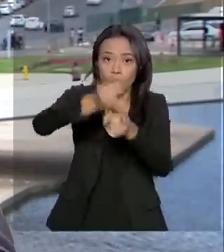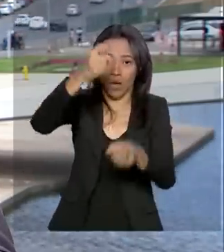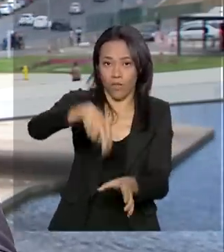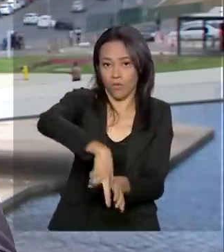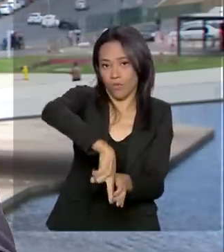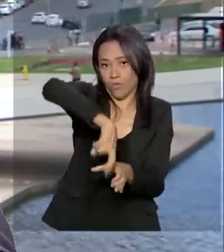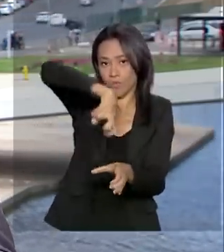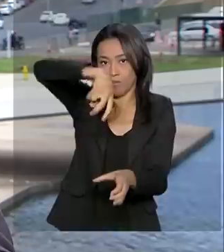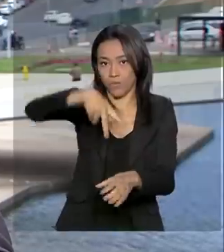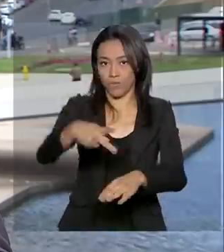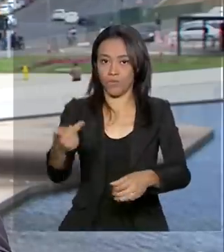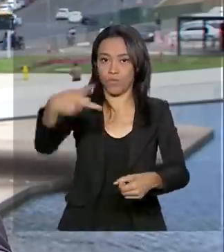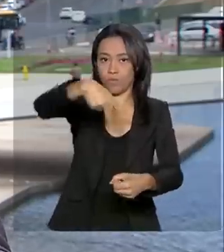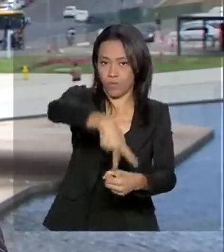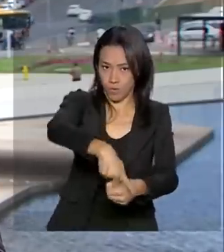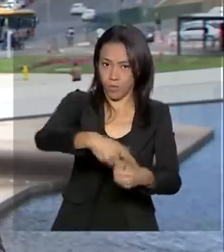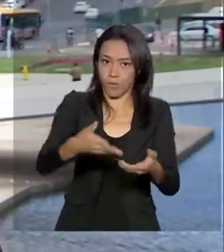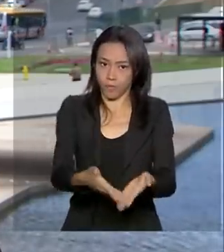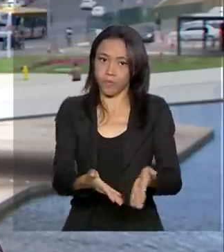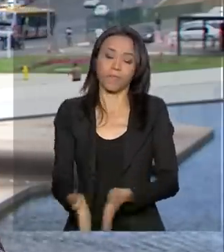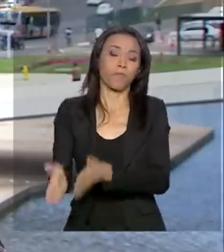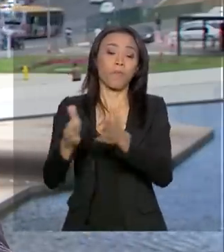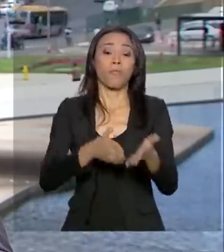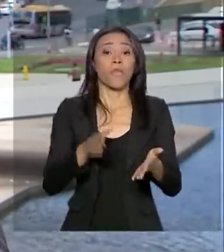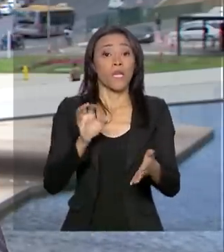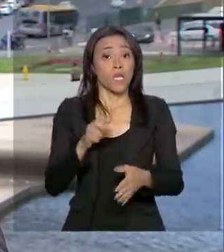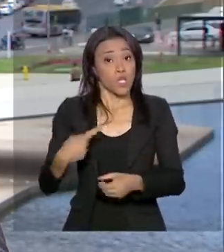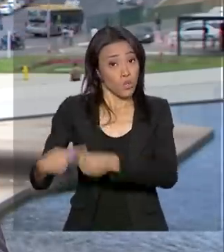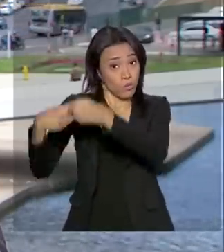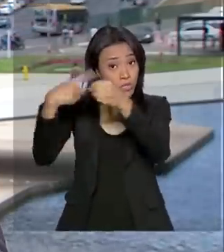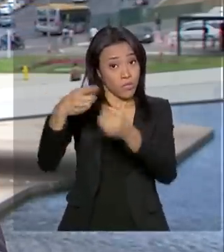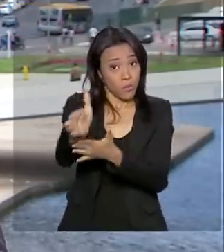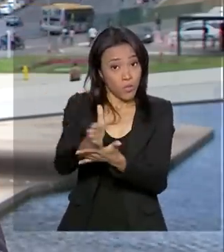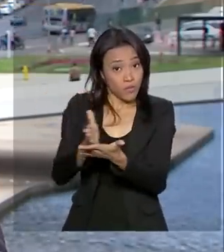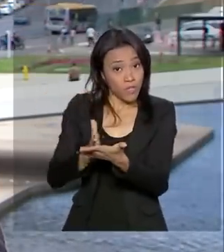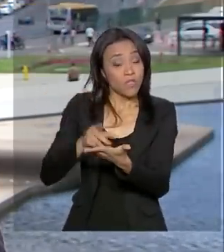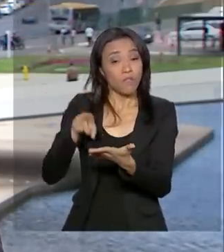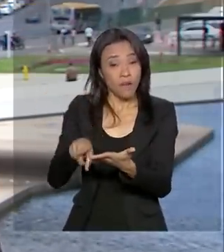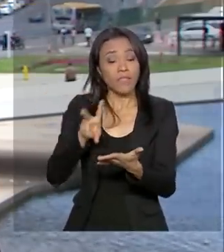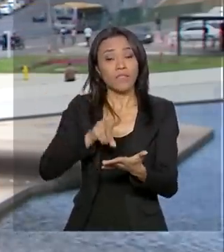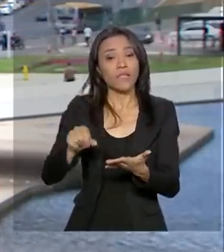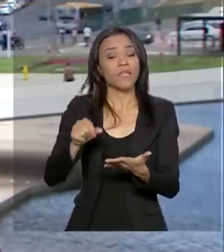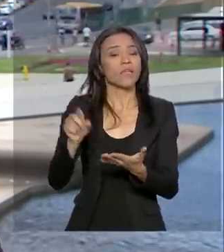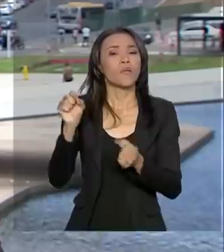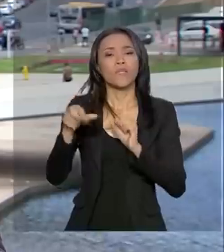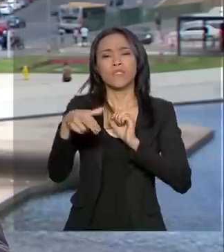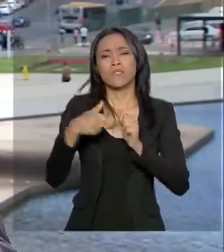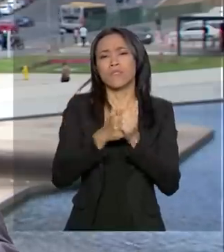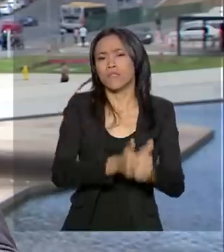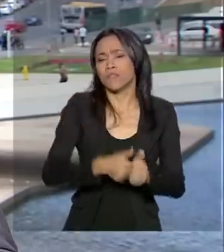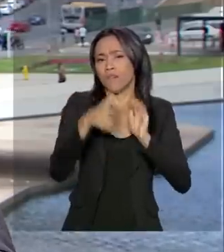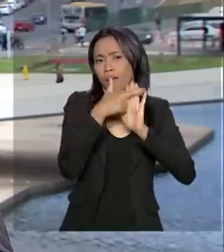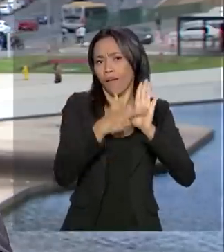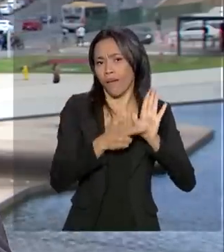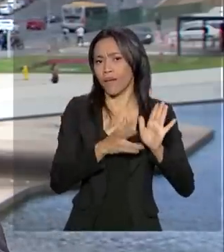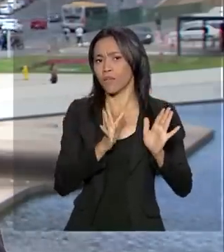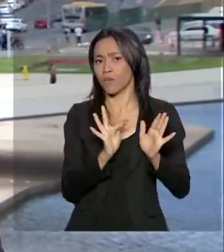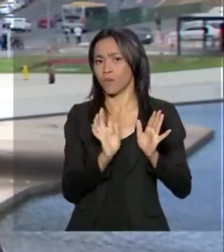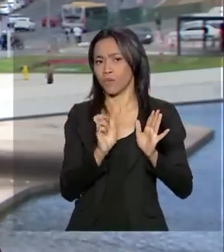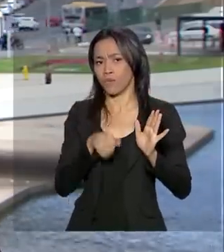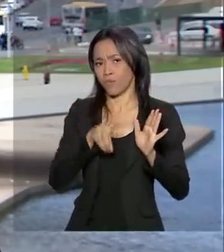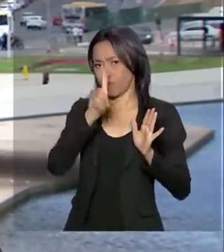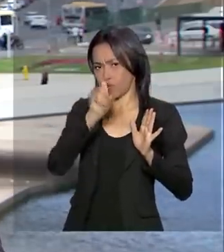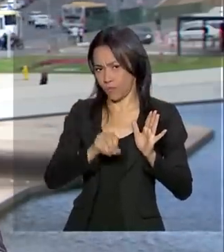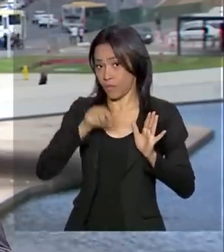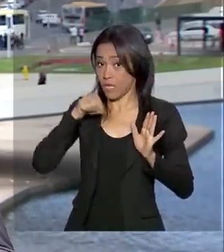Agora, entre os municípios, o rateio seguirá as regras do Fundo de Participação dos Municípios e esse dinheiro poderá